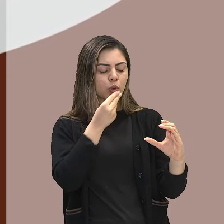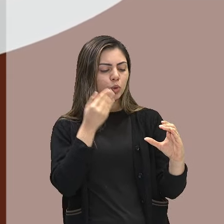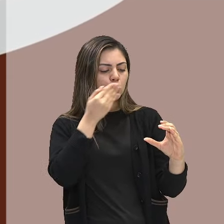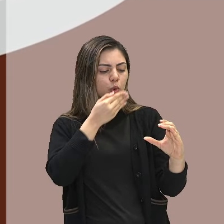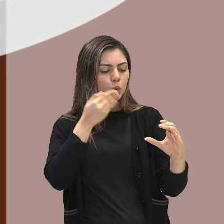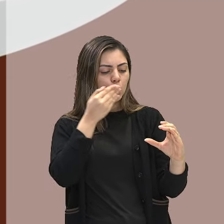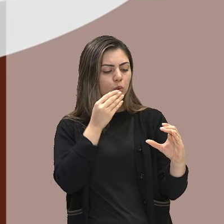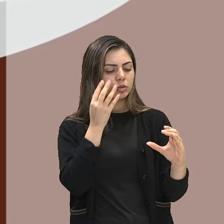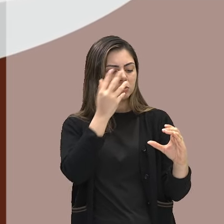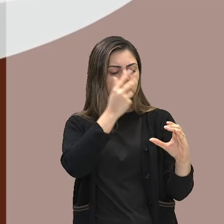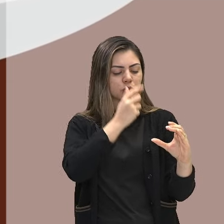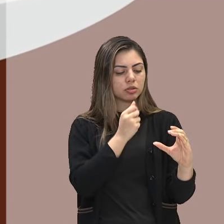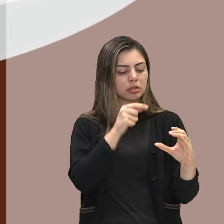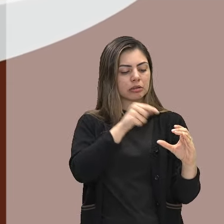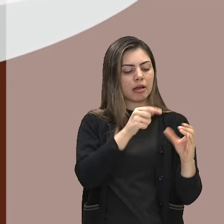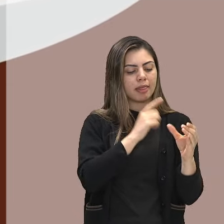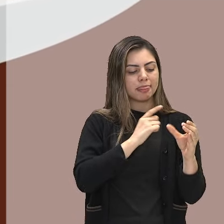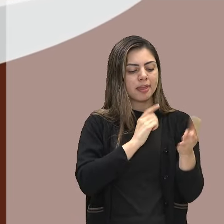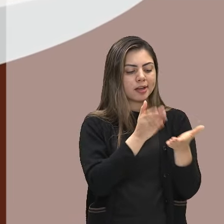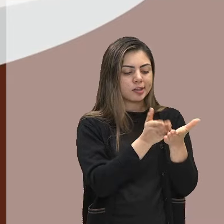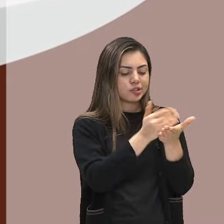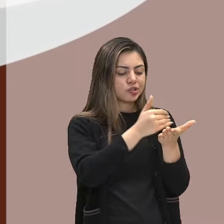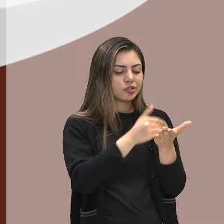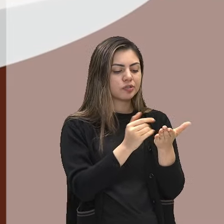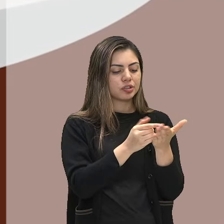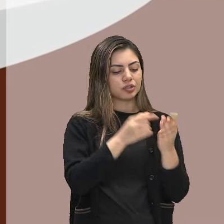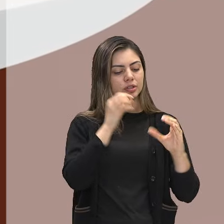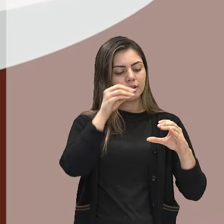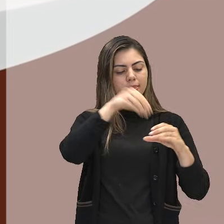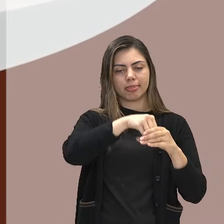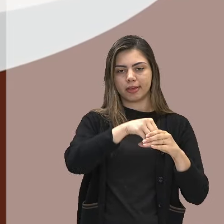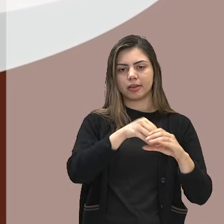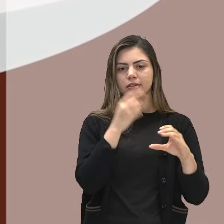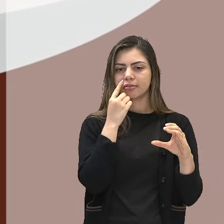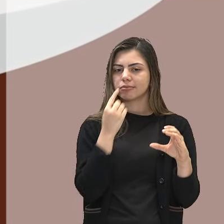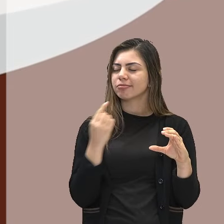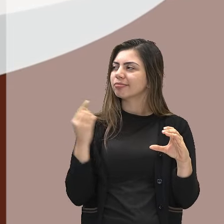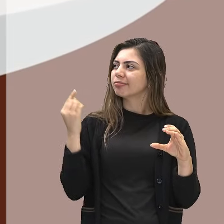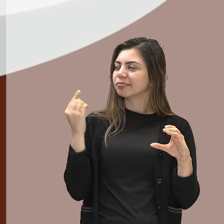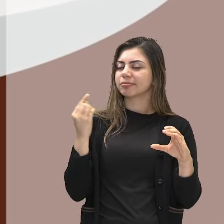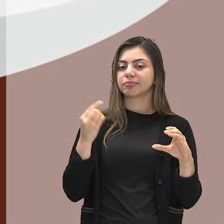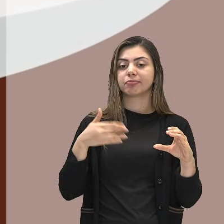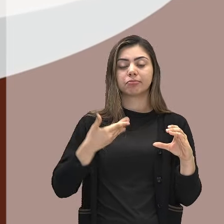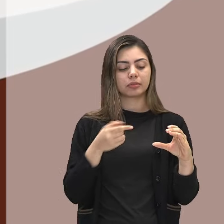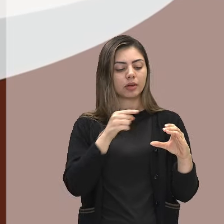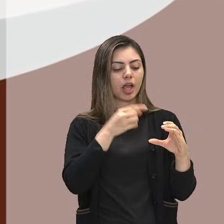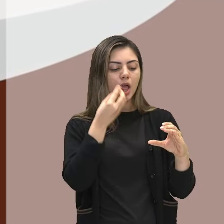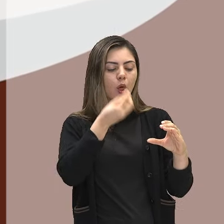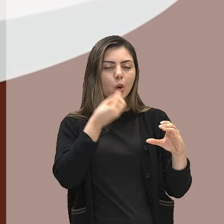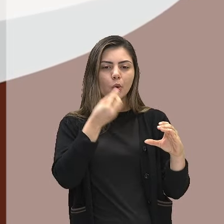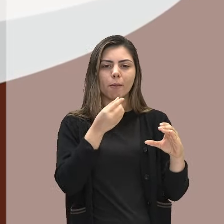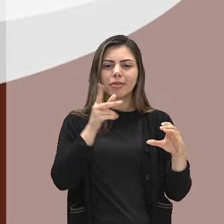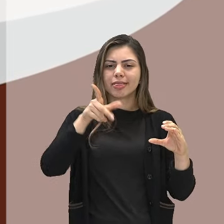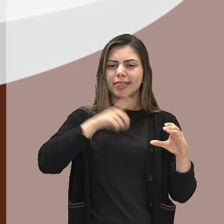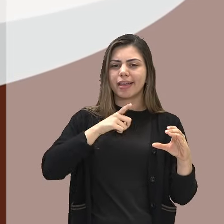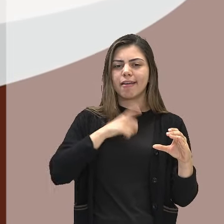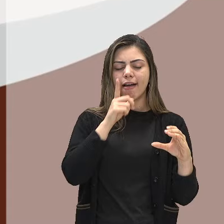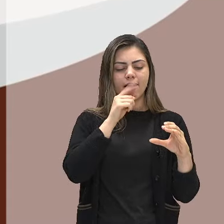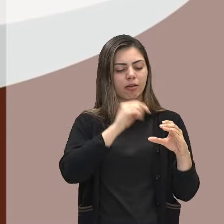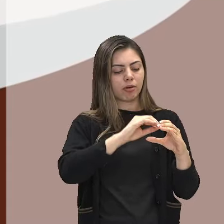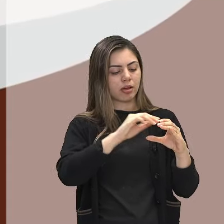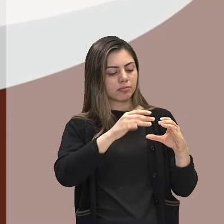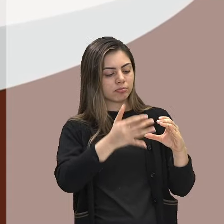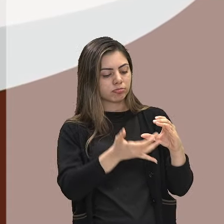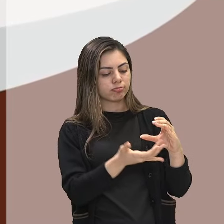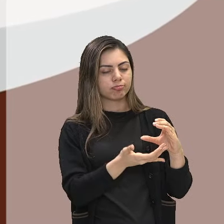dividida e condicionada em compartimentos impermeáveis, frescura de água que se lhe sente ao